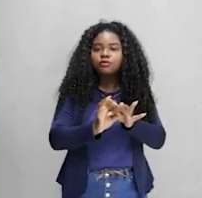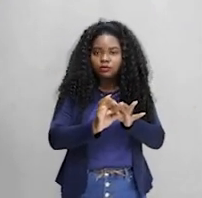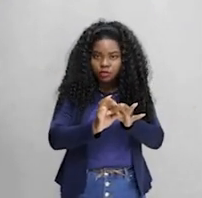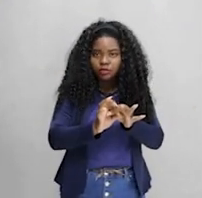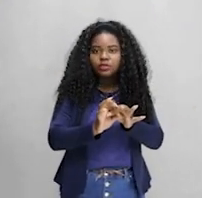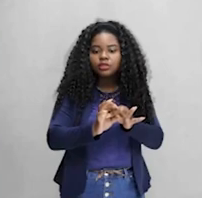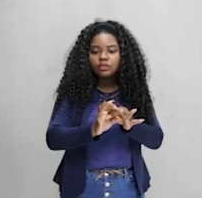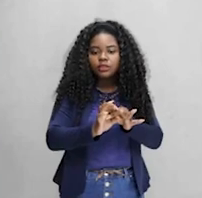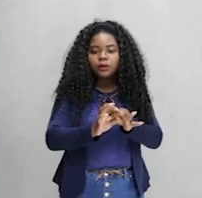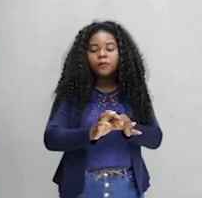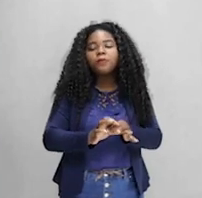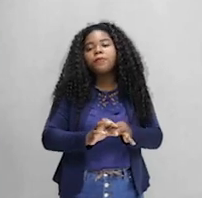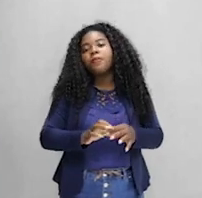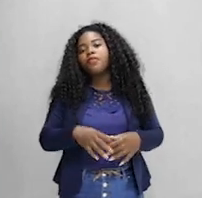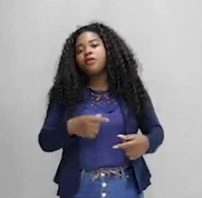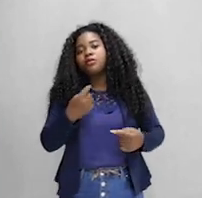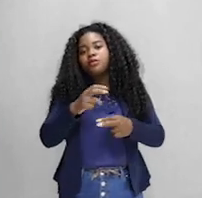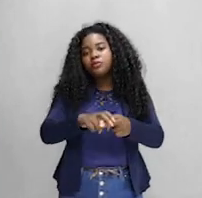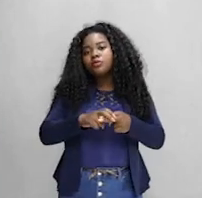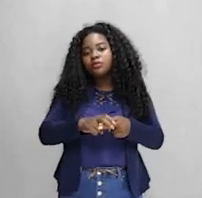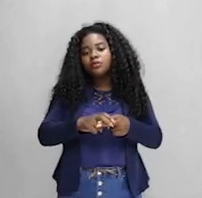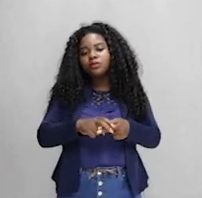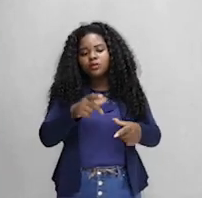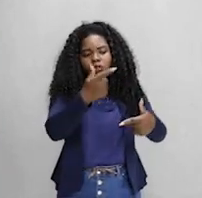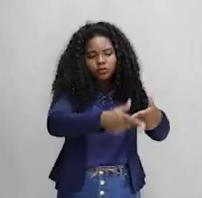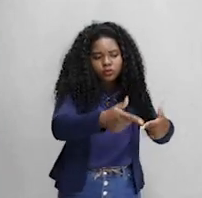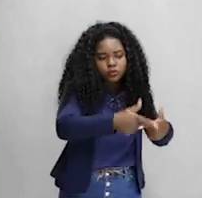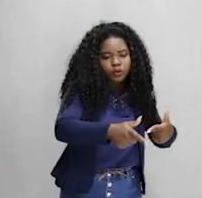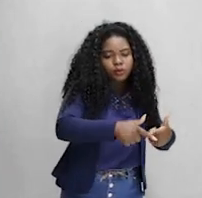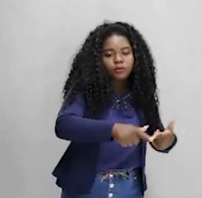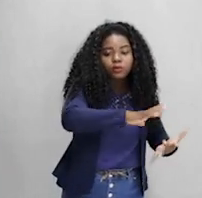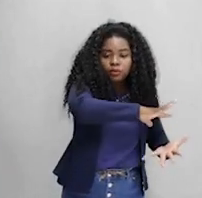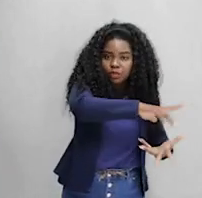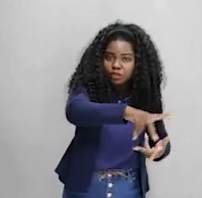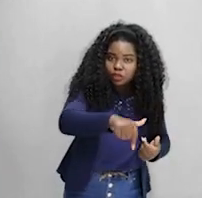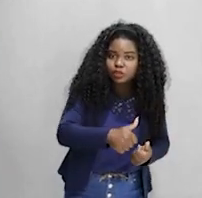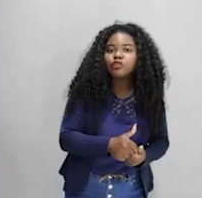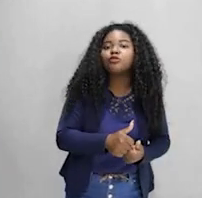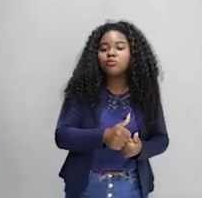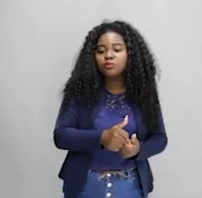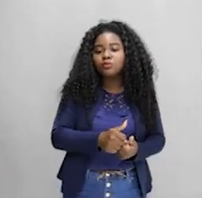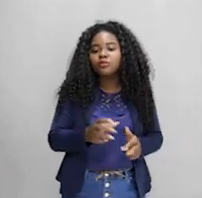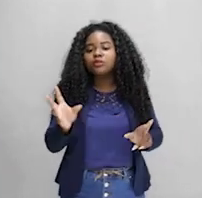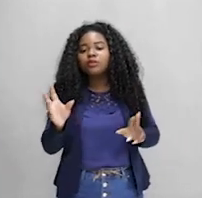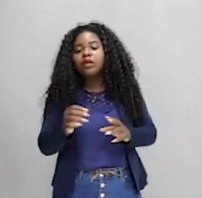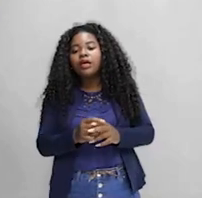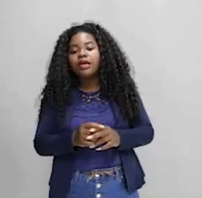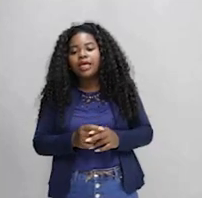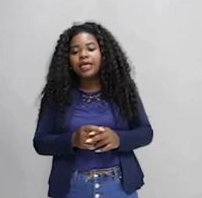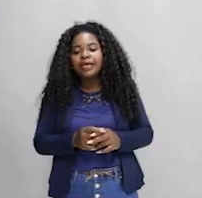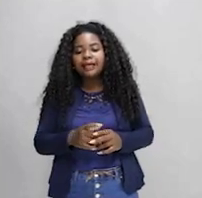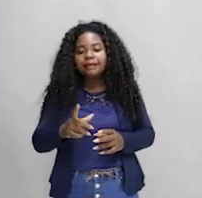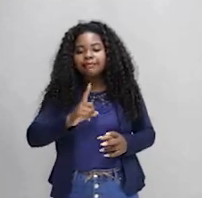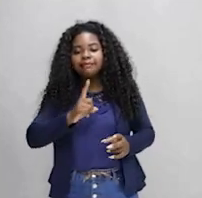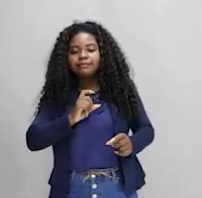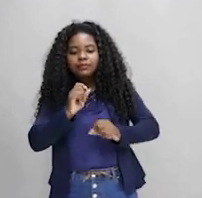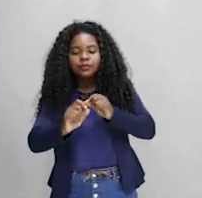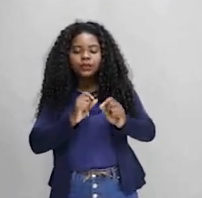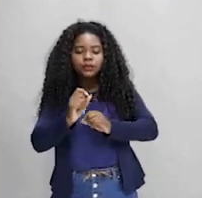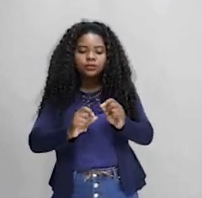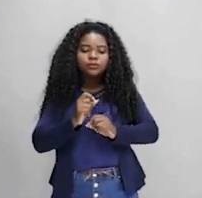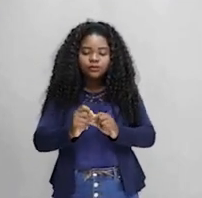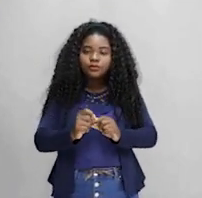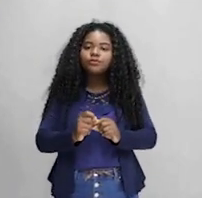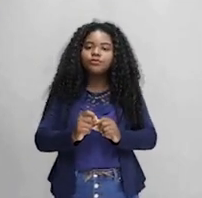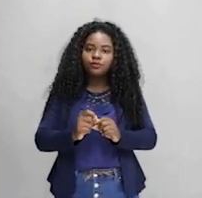problemas do meio ambiente, eles não são referentes a um ou dois, mas são referentes a todos. E, independente de quem causa o problema ou não,